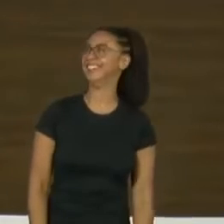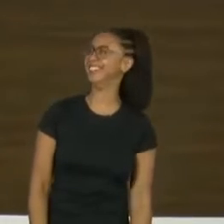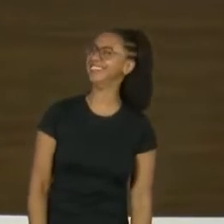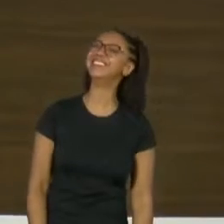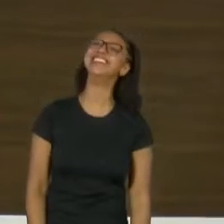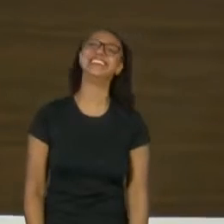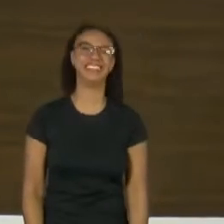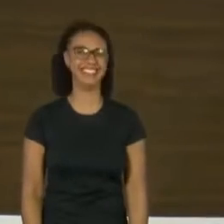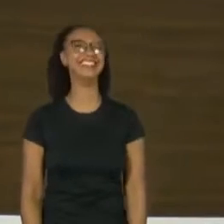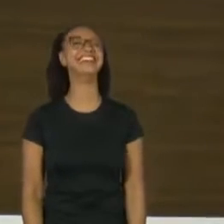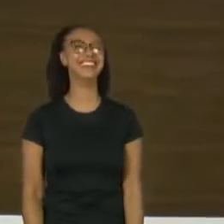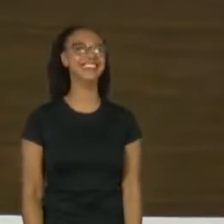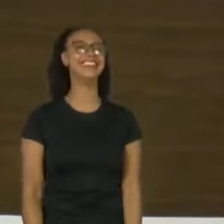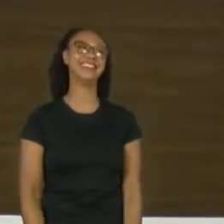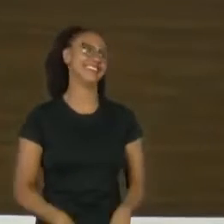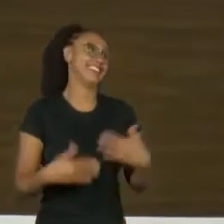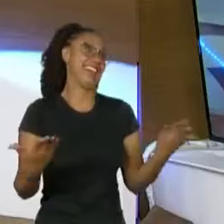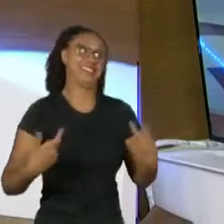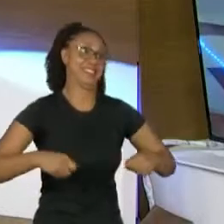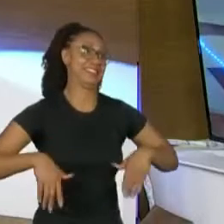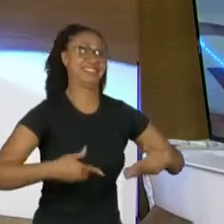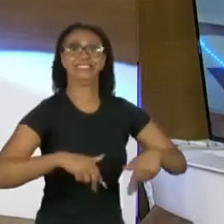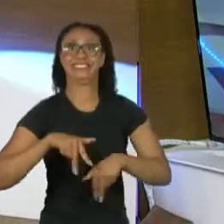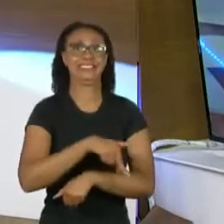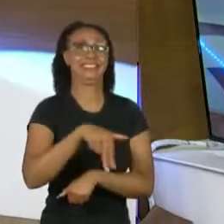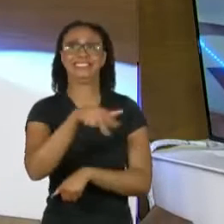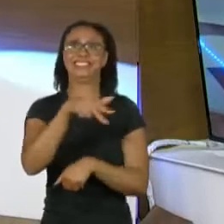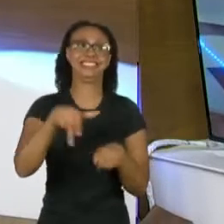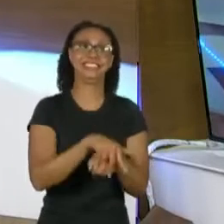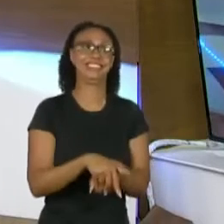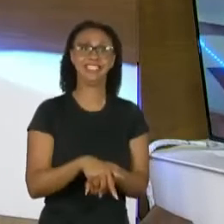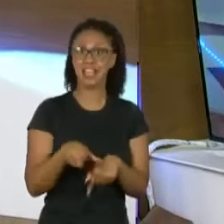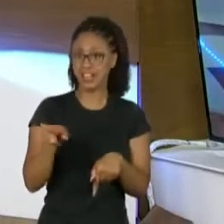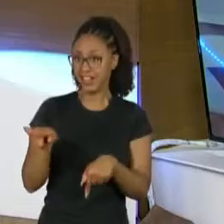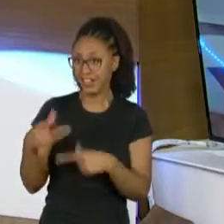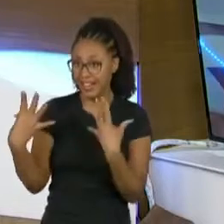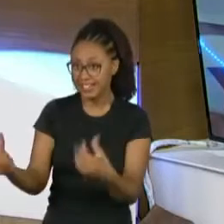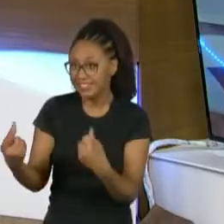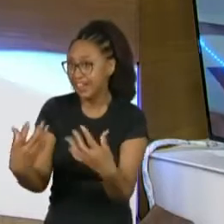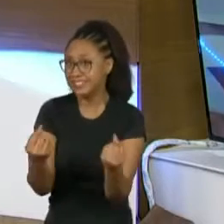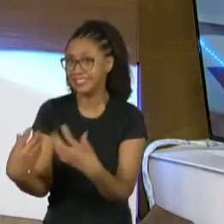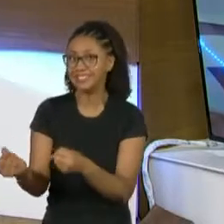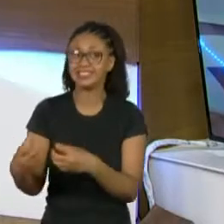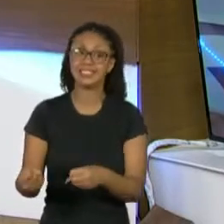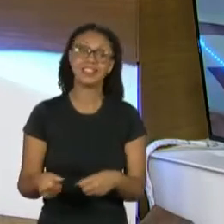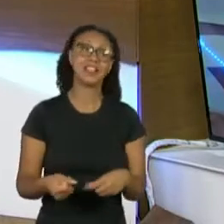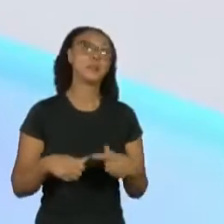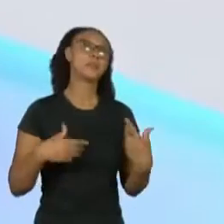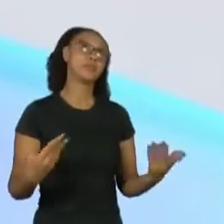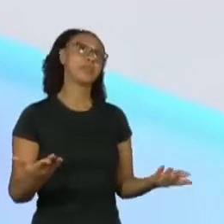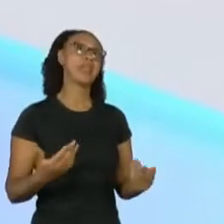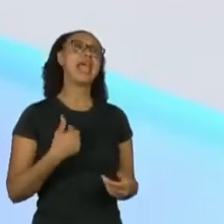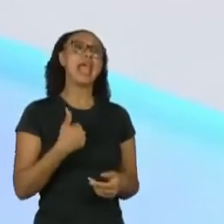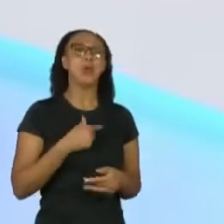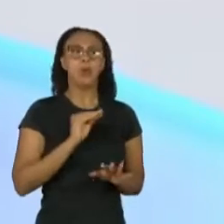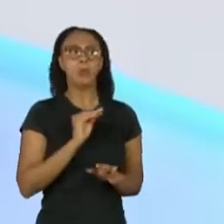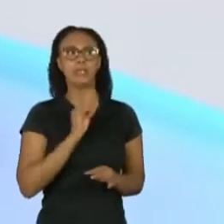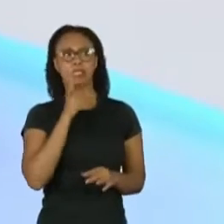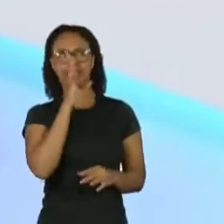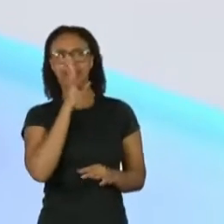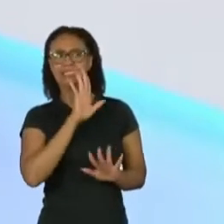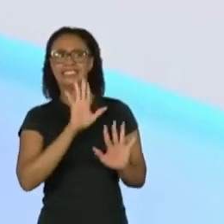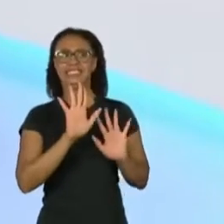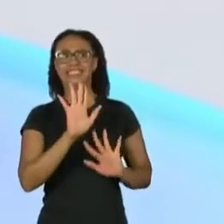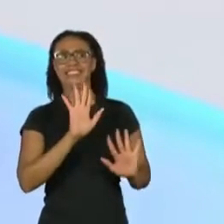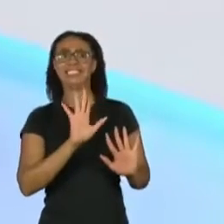E você vai junto. E você não tem, você não fala não. Você vai junto. Primeiro, eu resisto um pouquinho, mas